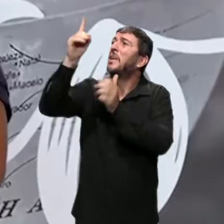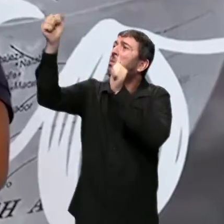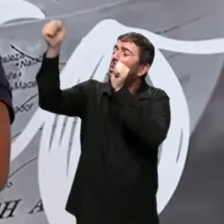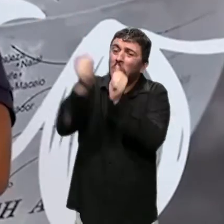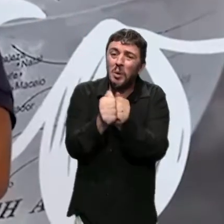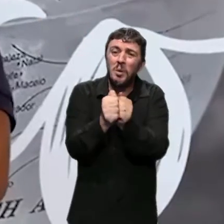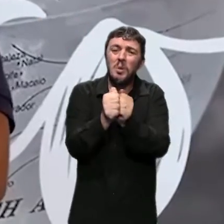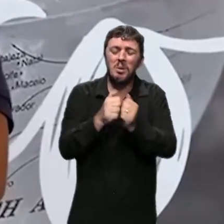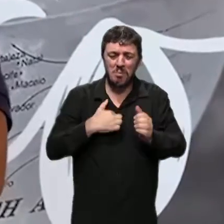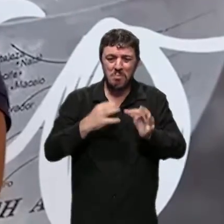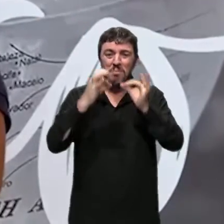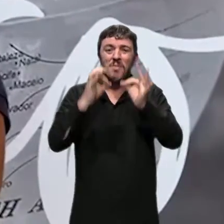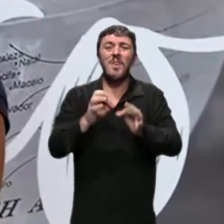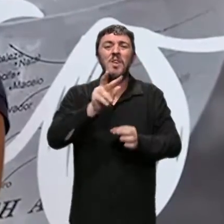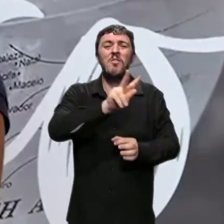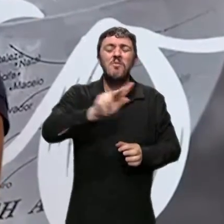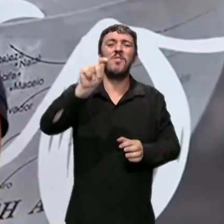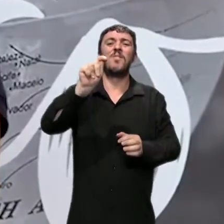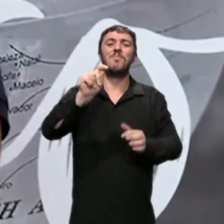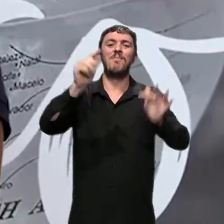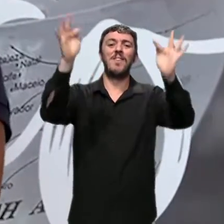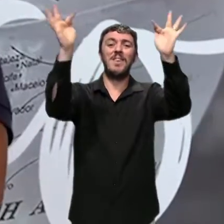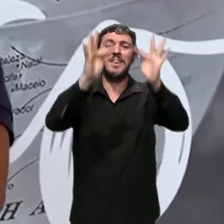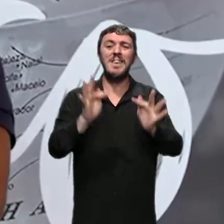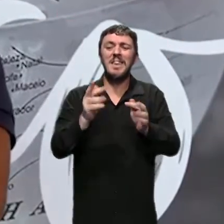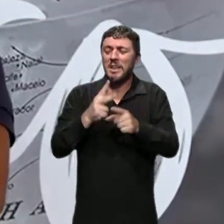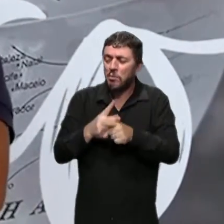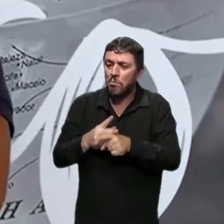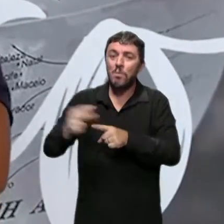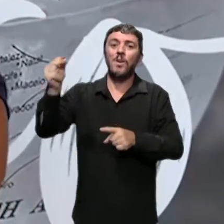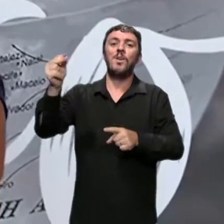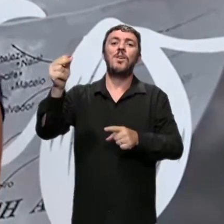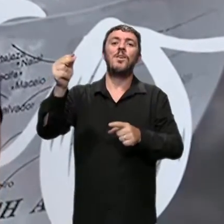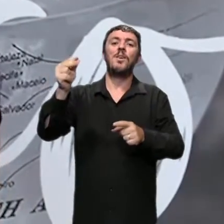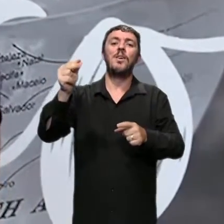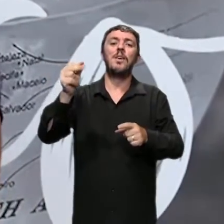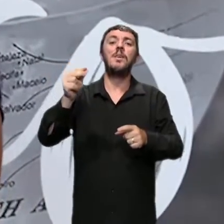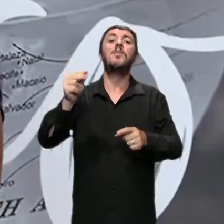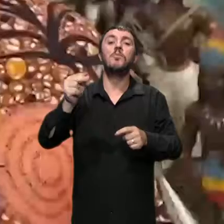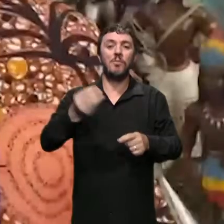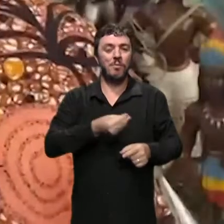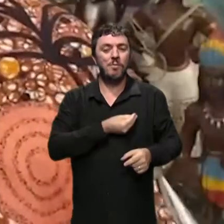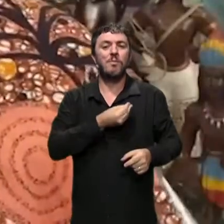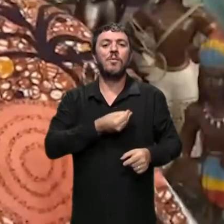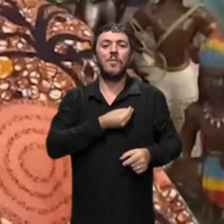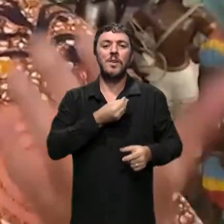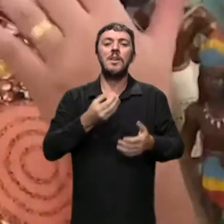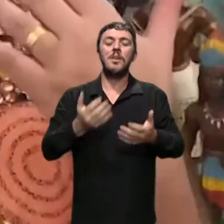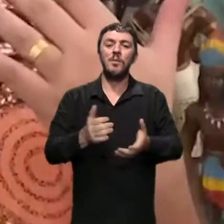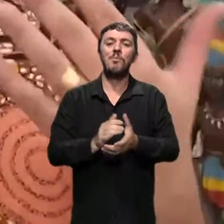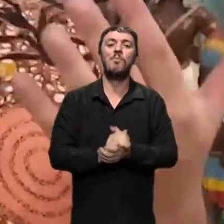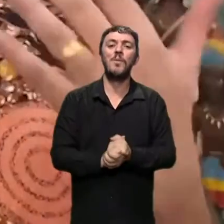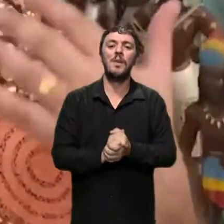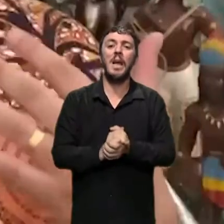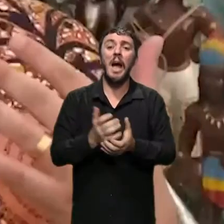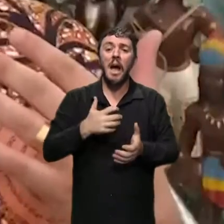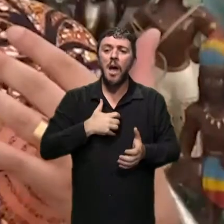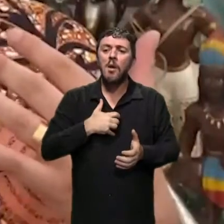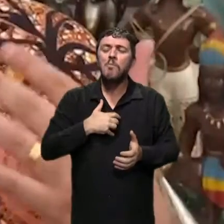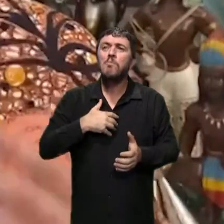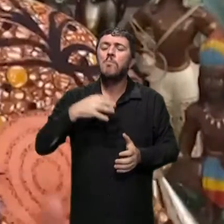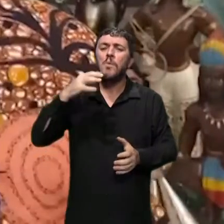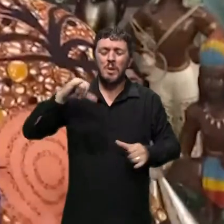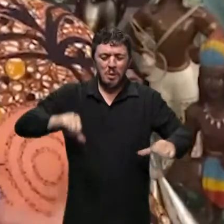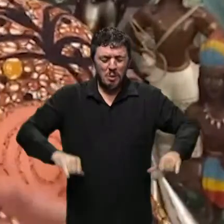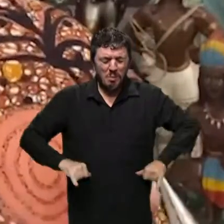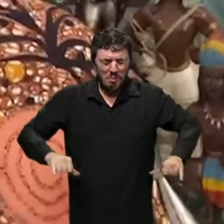sairemos felizes depois de uma dificuldade tão grande como essa que nós estamos vivendo. Pegar tudo o que a gente aprendeu com esse sofrimento desse